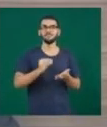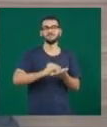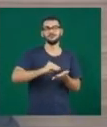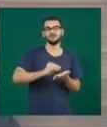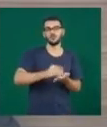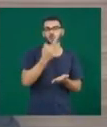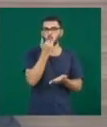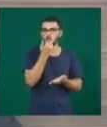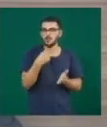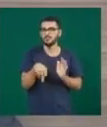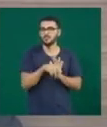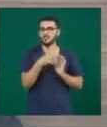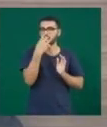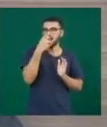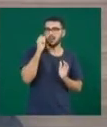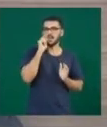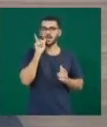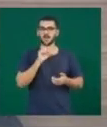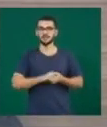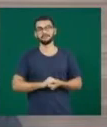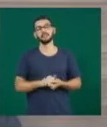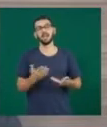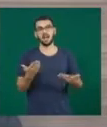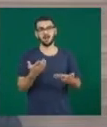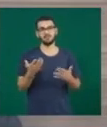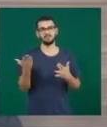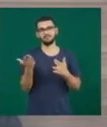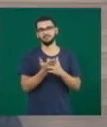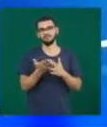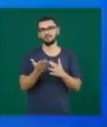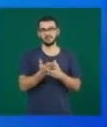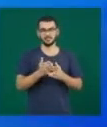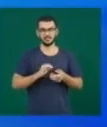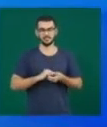e gatos que estão no abrigo. O TV Notícias faz um rápido intervalo e volta já.